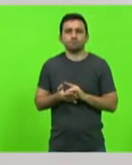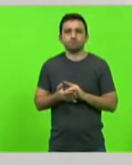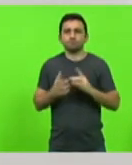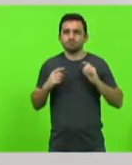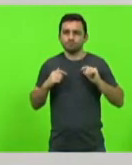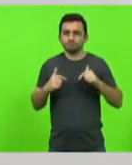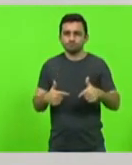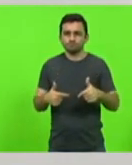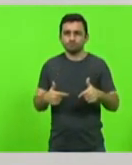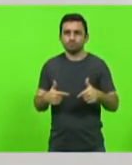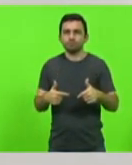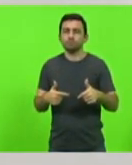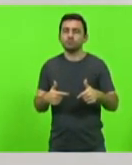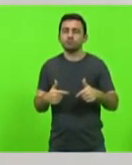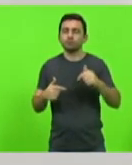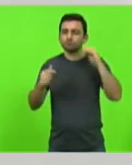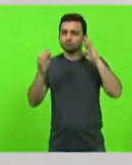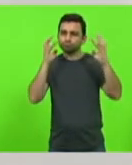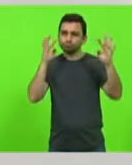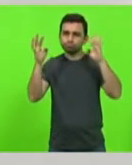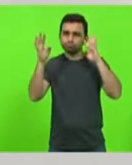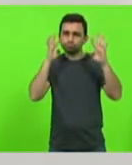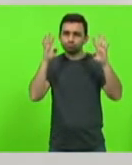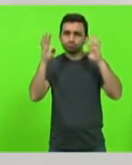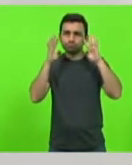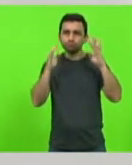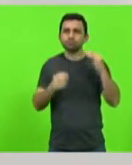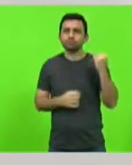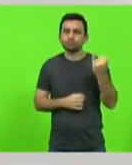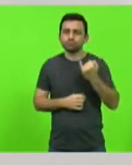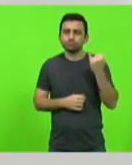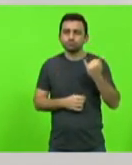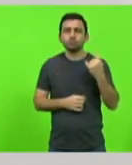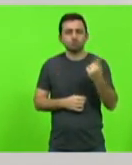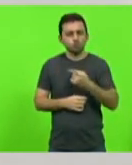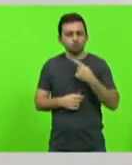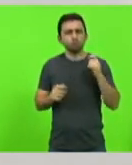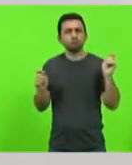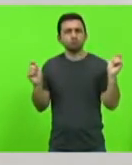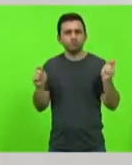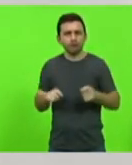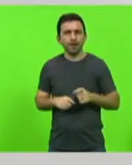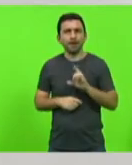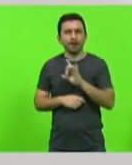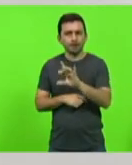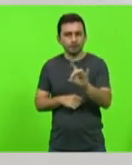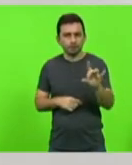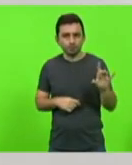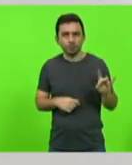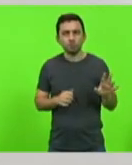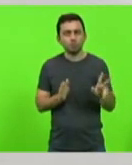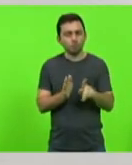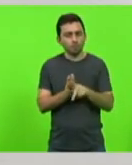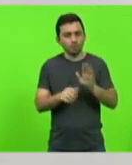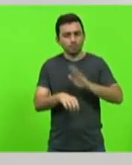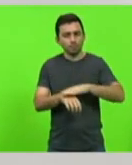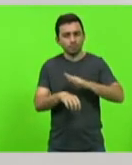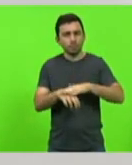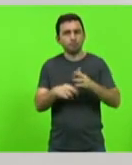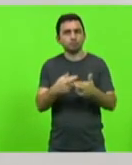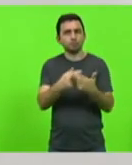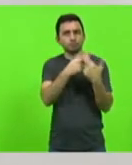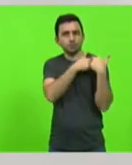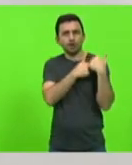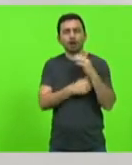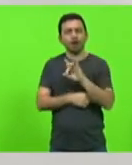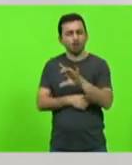trazermos essa reflexão de que nós podemos, cada um na esfera das suas atuações, cada um